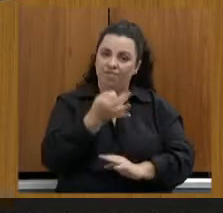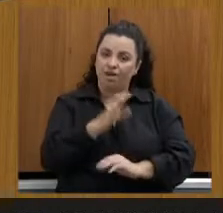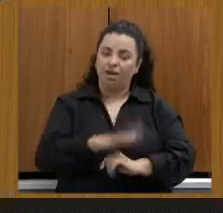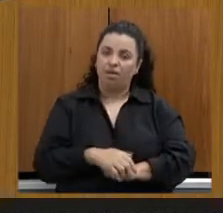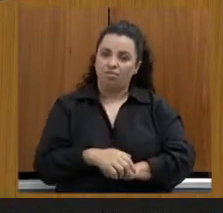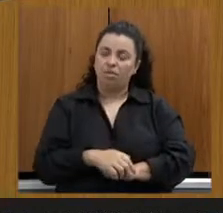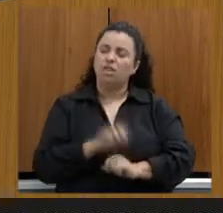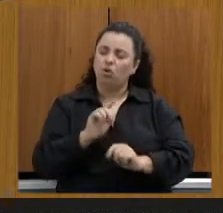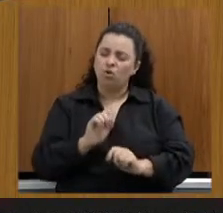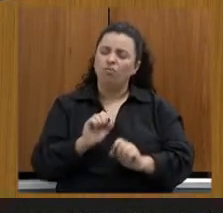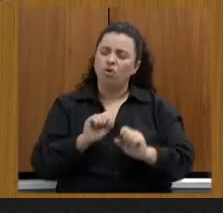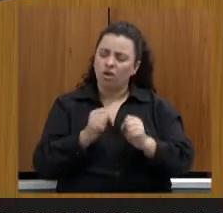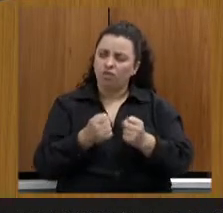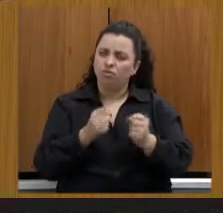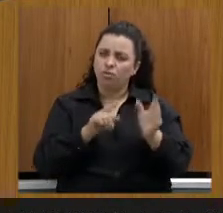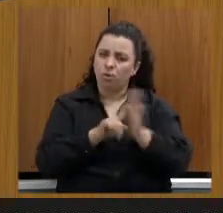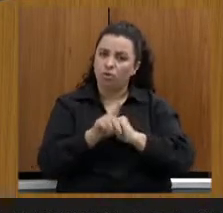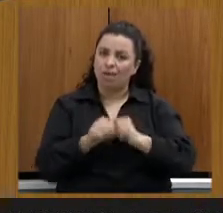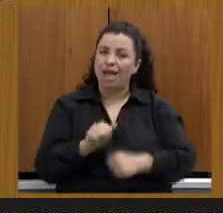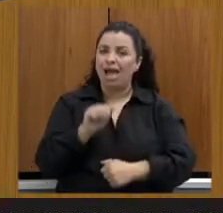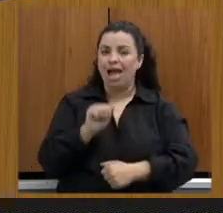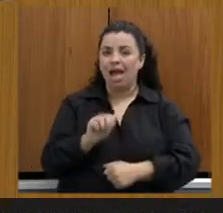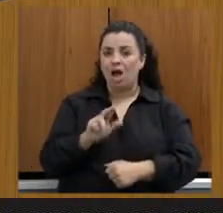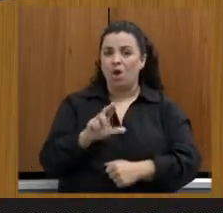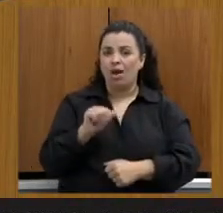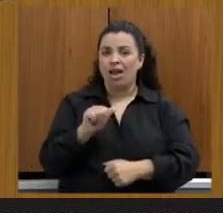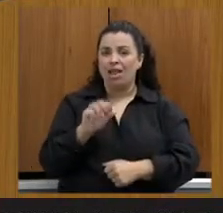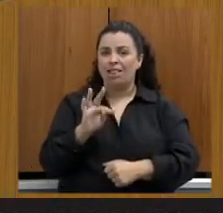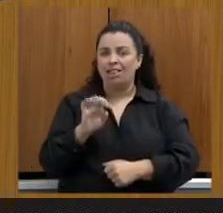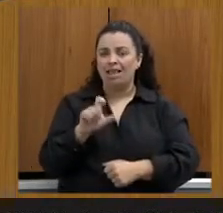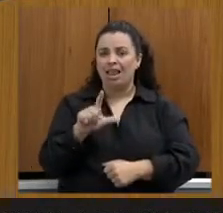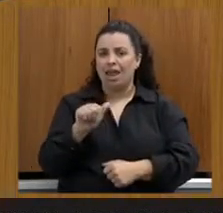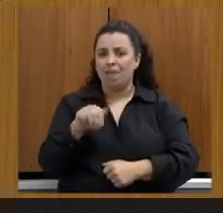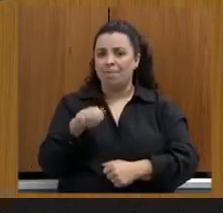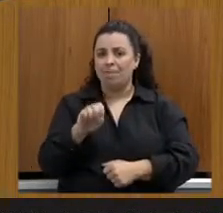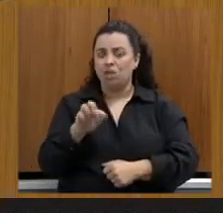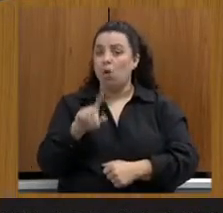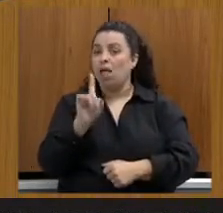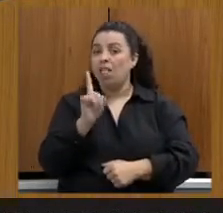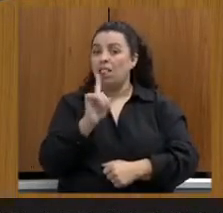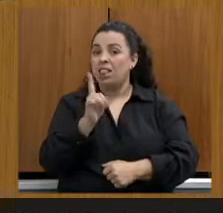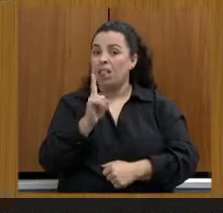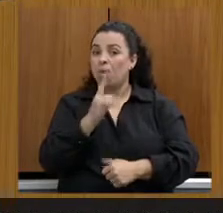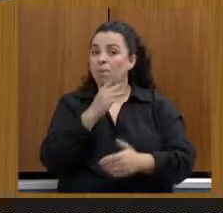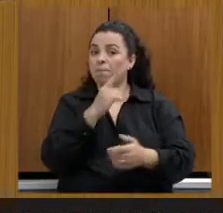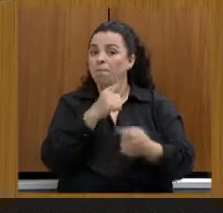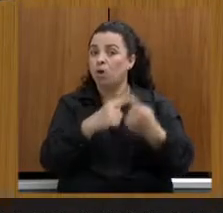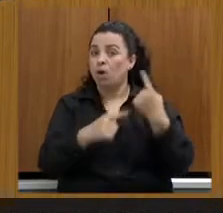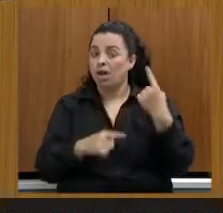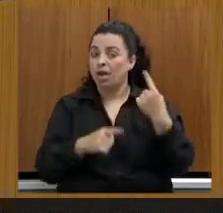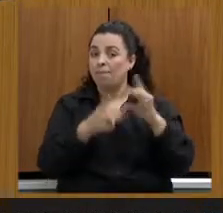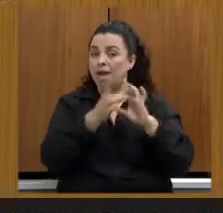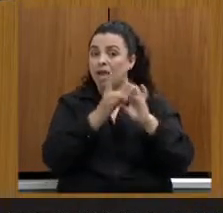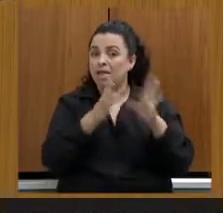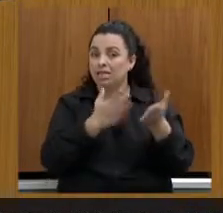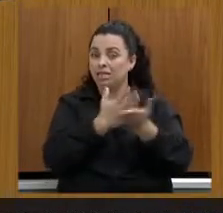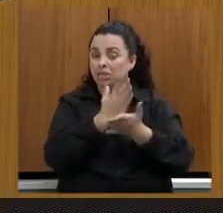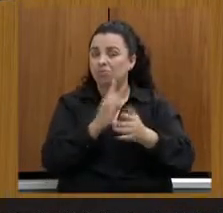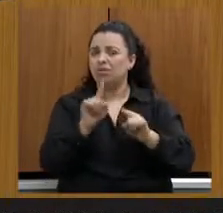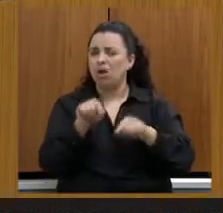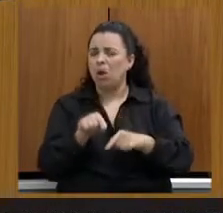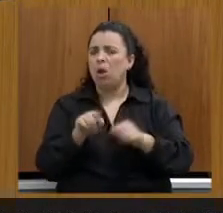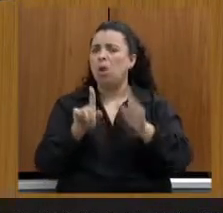O acautelamento não caça licença. Então, a Tamisa está liberada para fazer a sua instalação, porque a